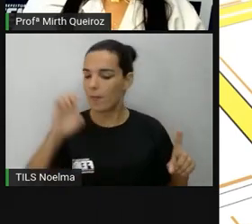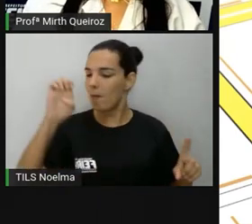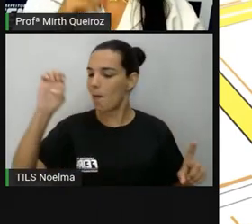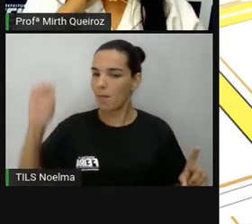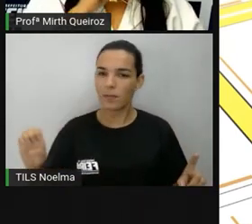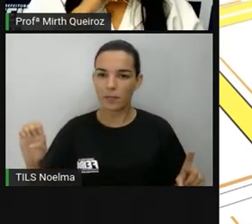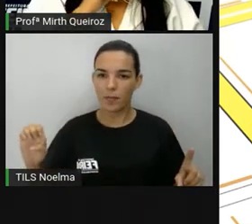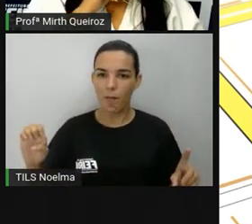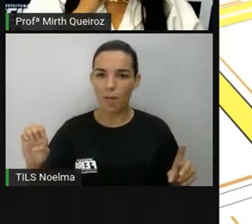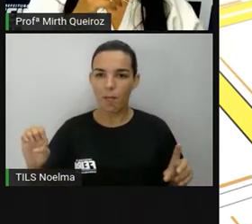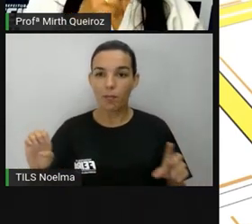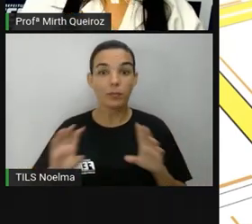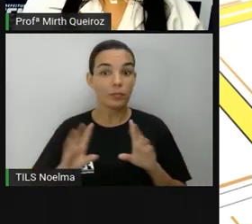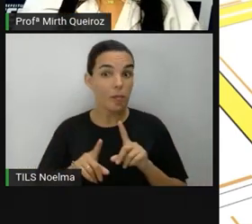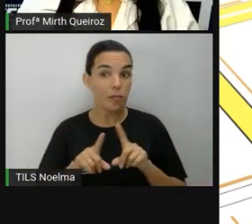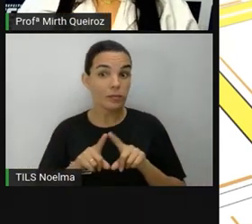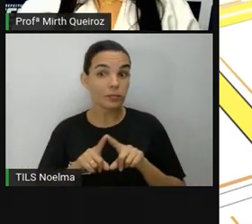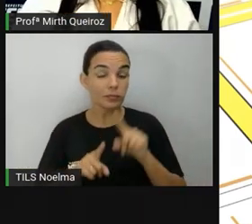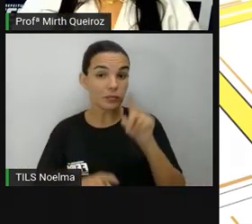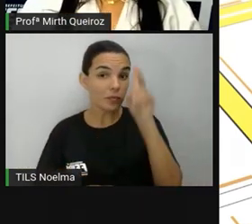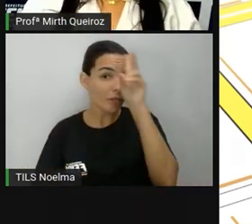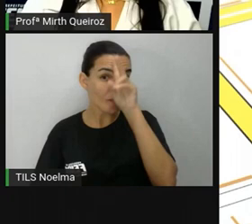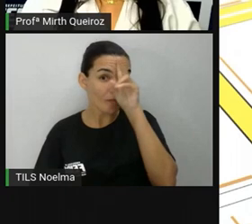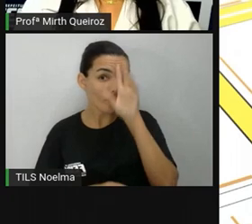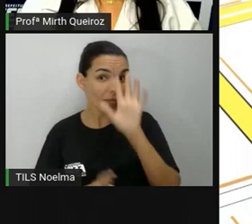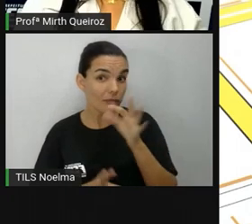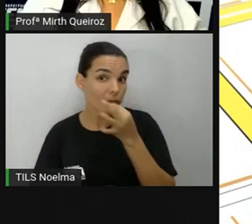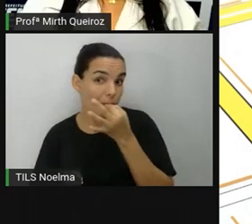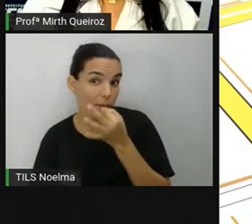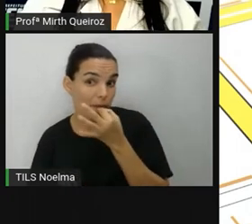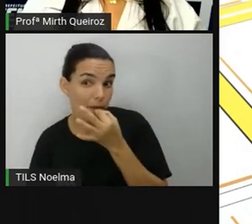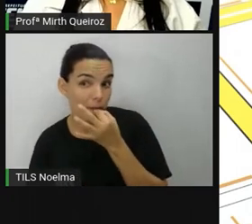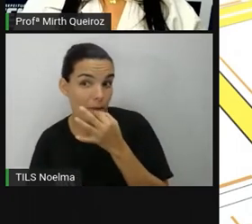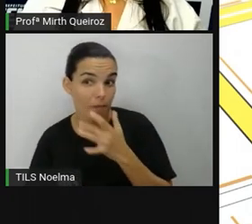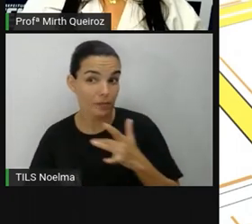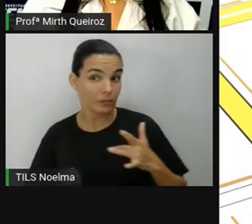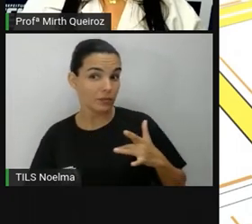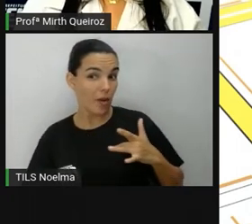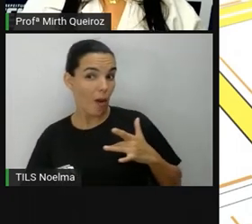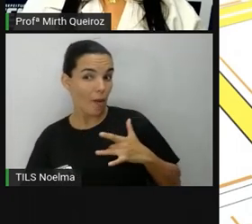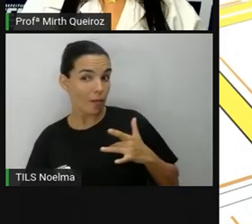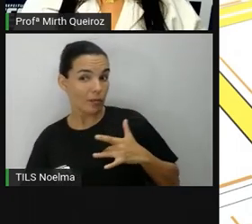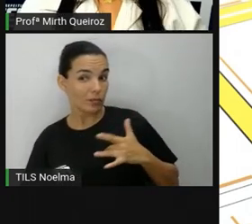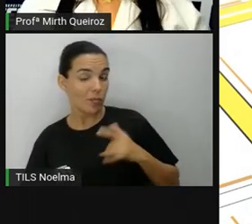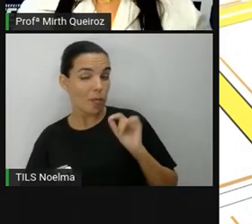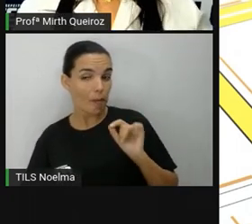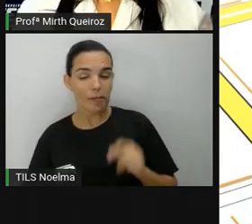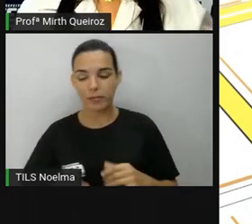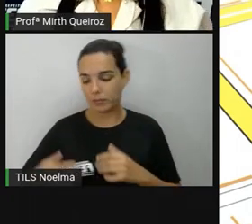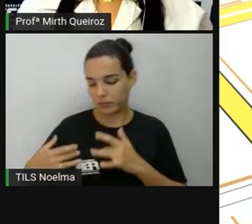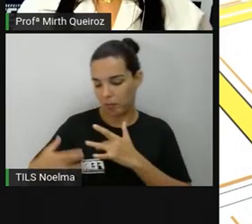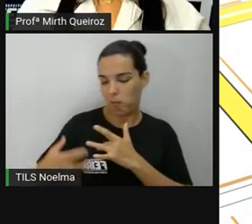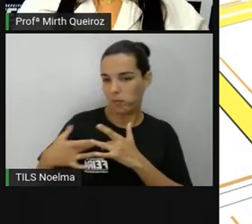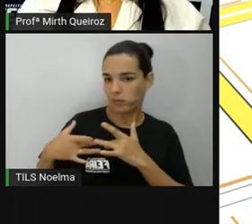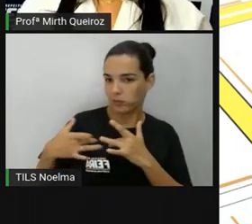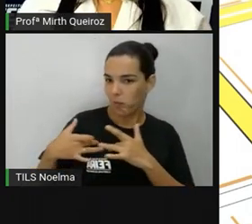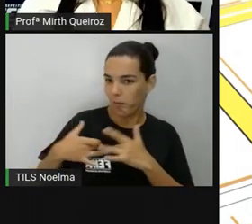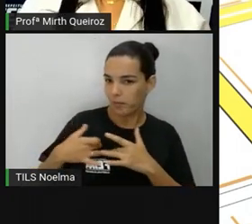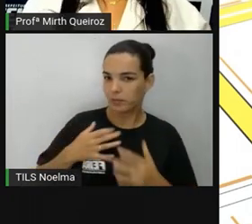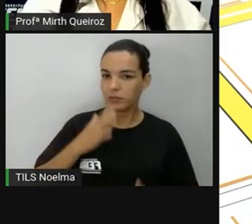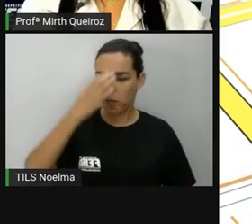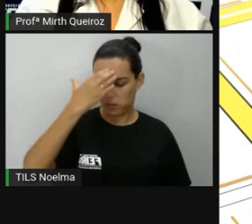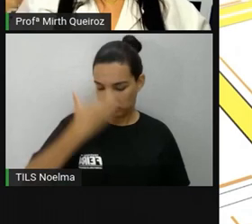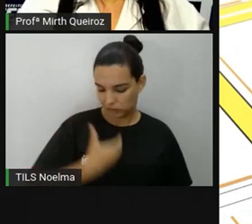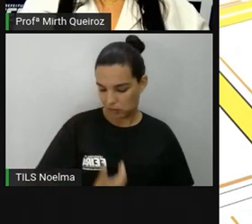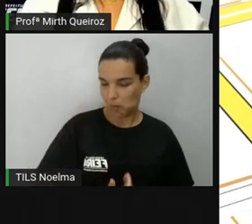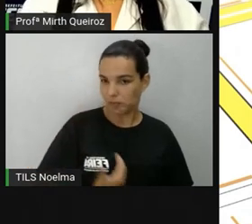Lembram que a Pró deu uma diquinha para vocês, que o coração da gente fica do lado esquerdo. Então, todo esse lado é o lado